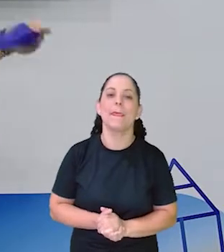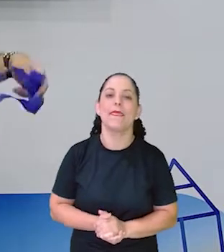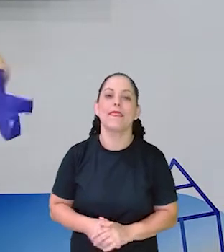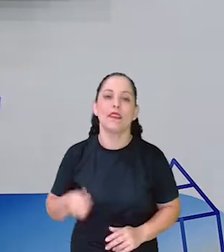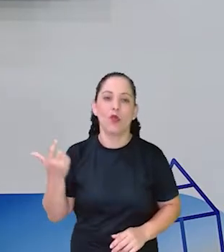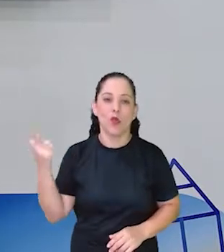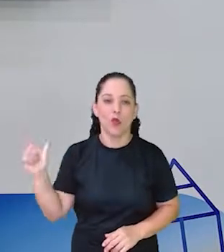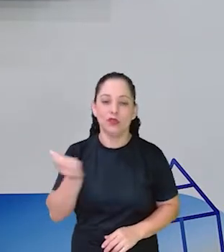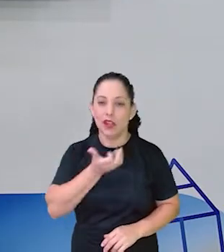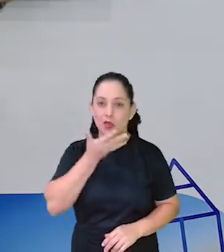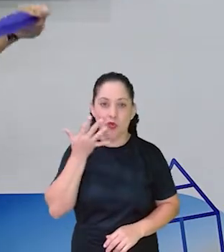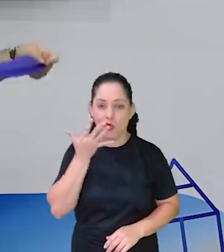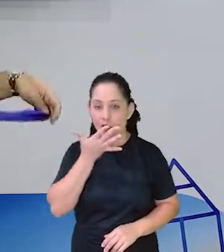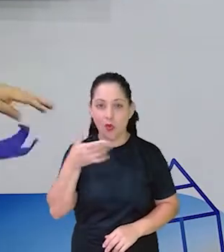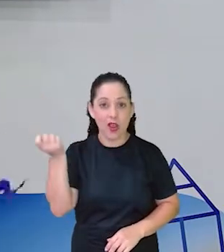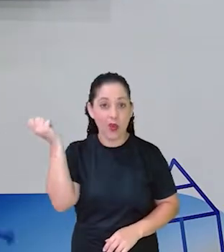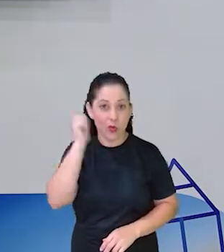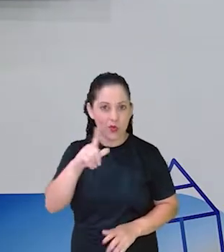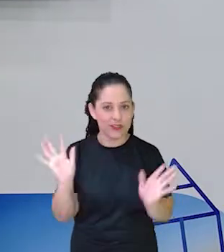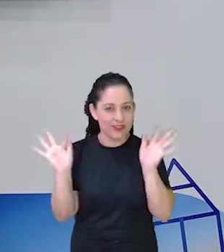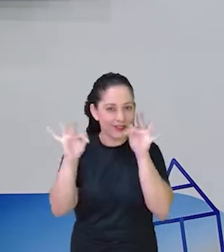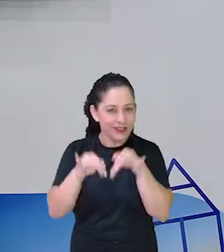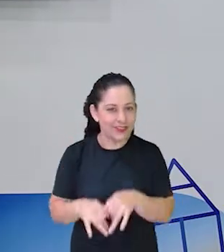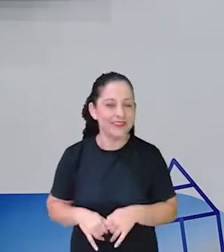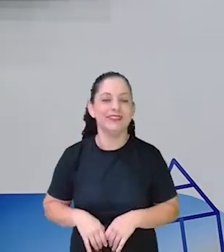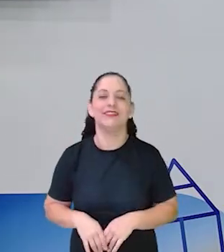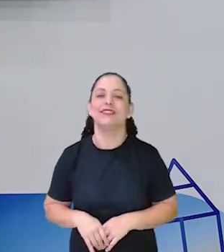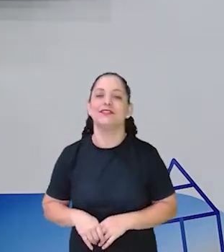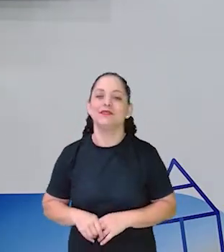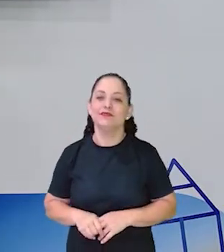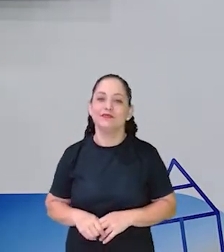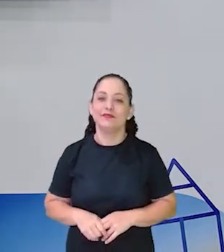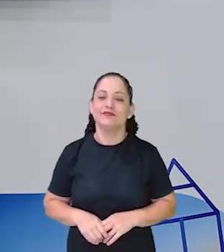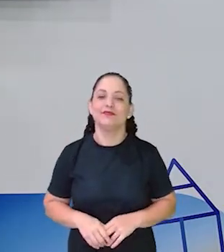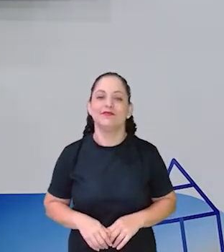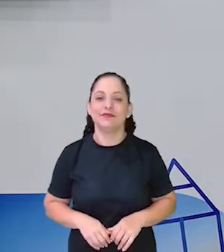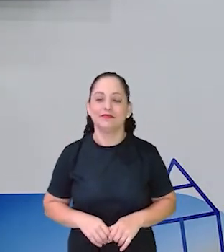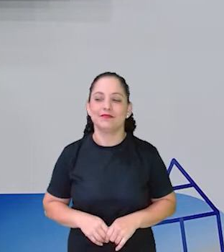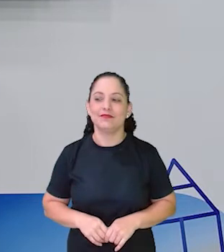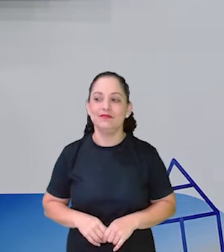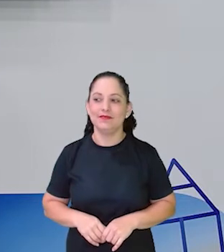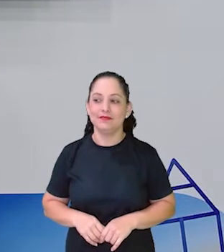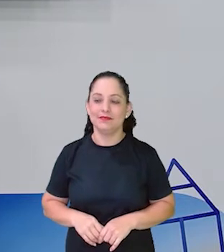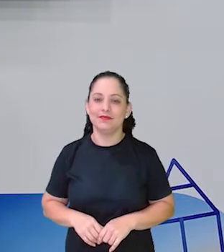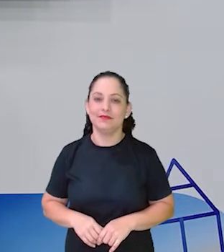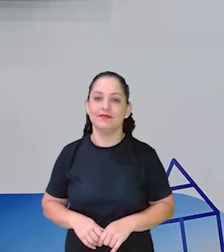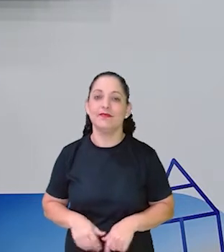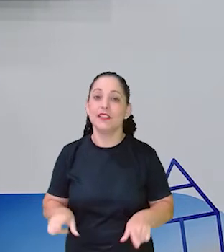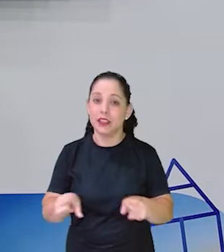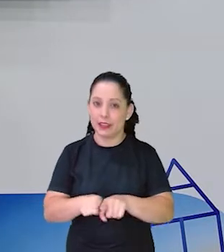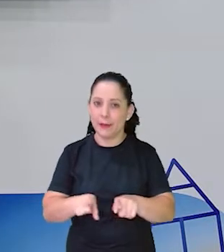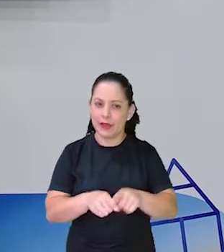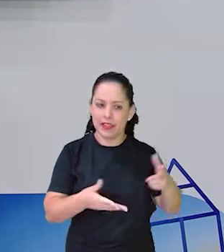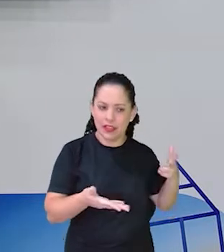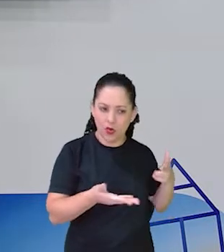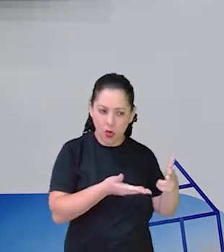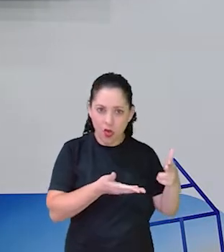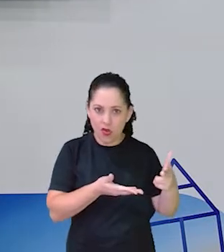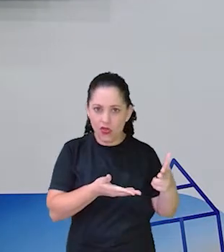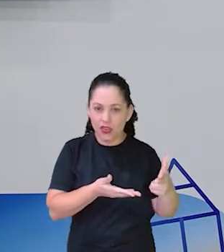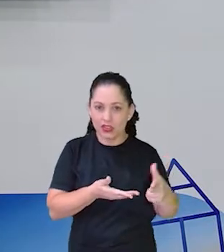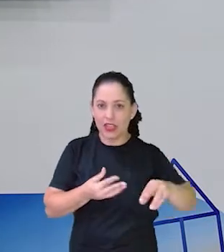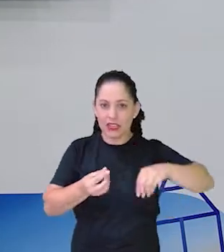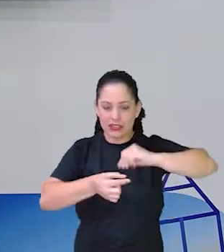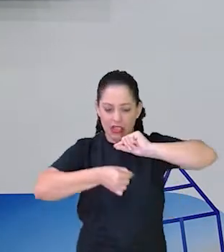outra Pra gente finalizar Tá bom? Vou colocar aqui ó Papel